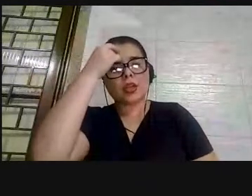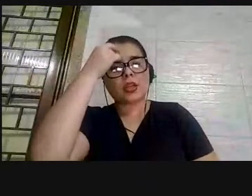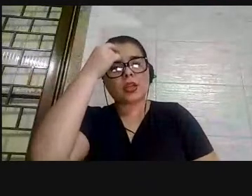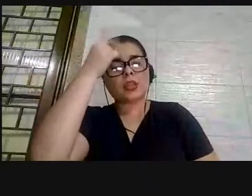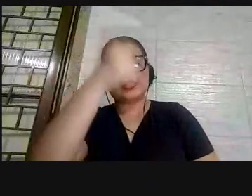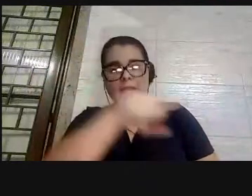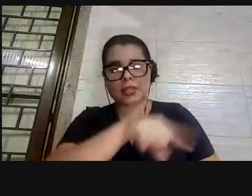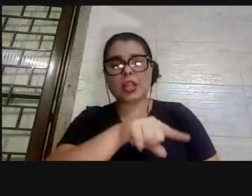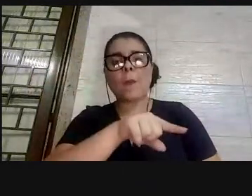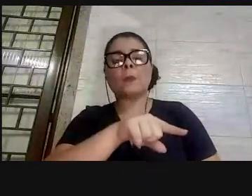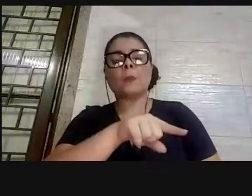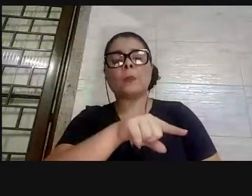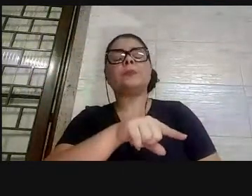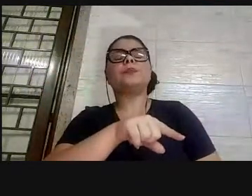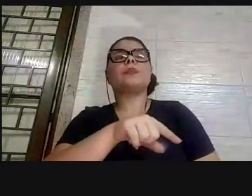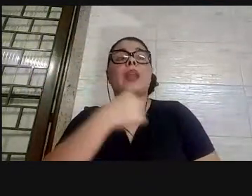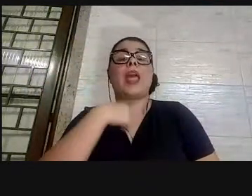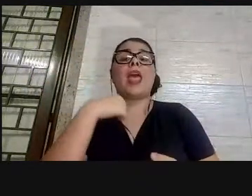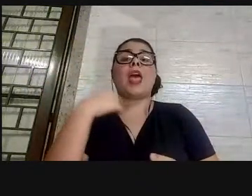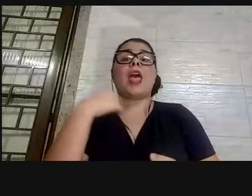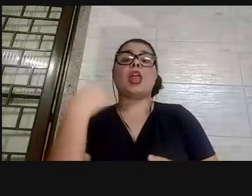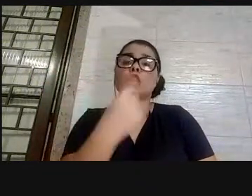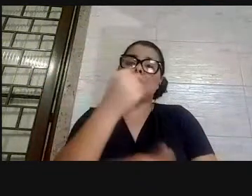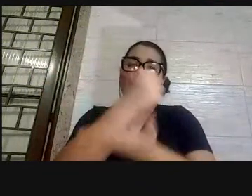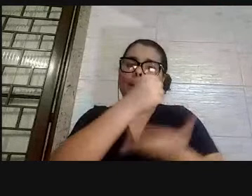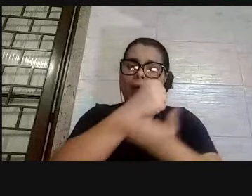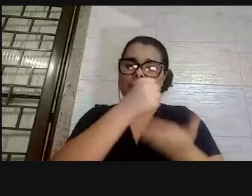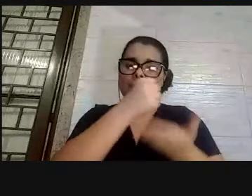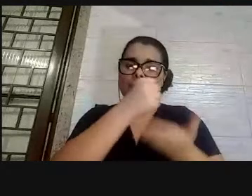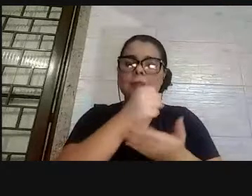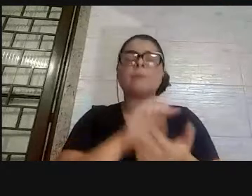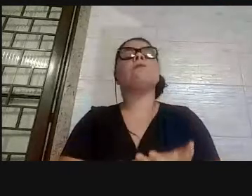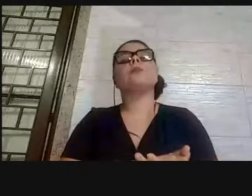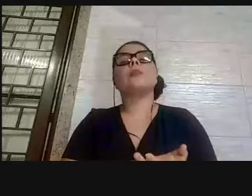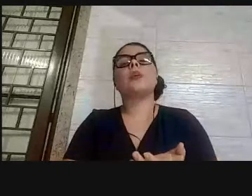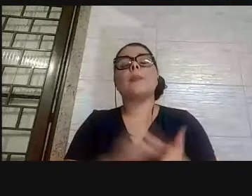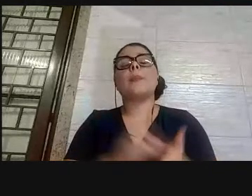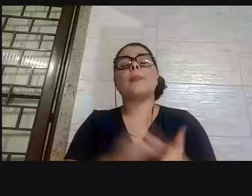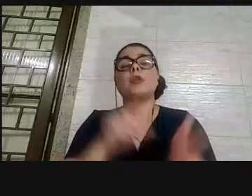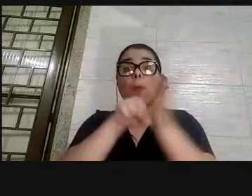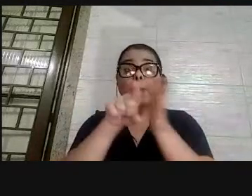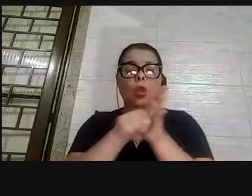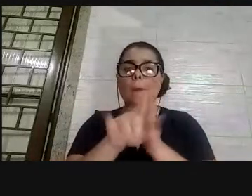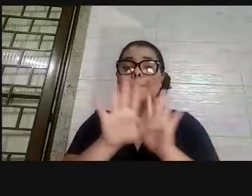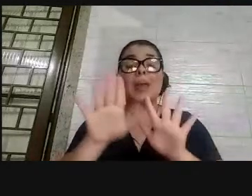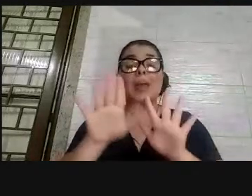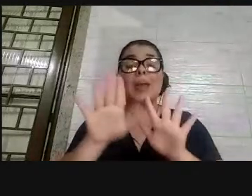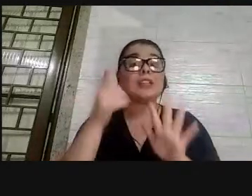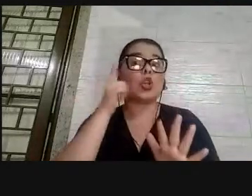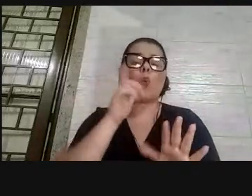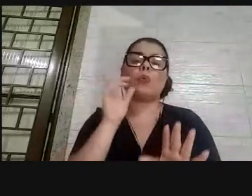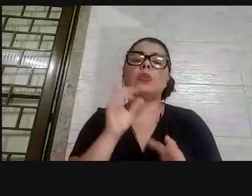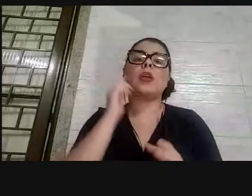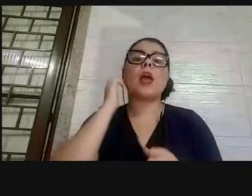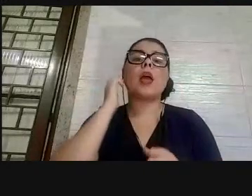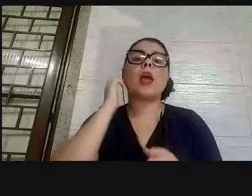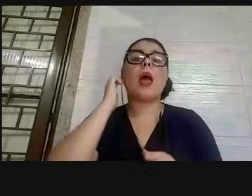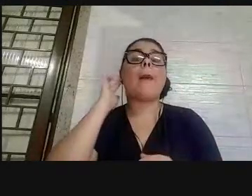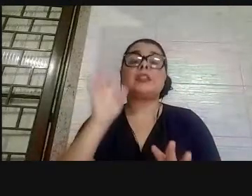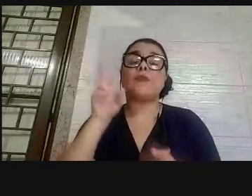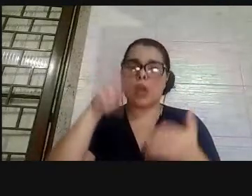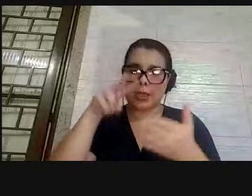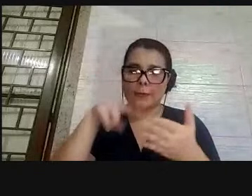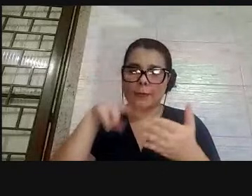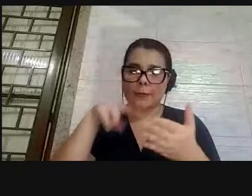a nossa base. A gente recebeu mais uma pergunta aqui, só que eu não consegui encontrar nos comentários, mas eu